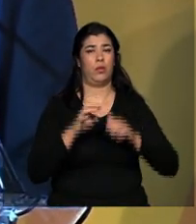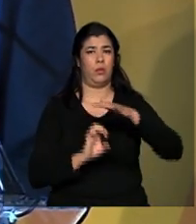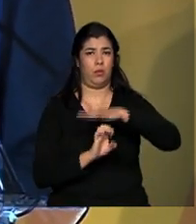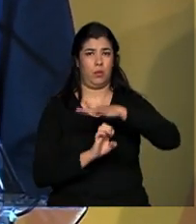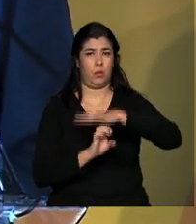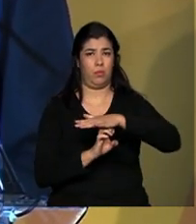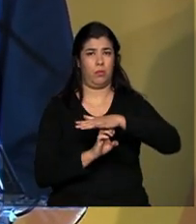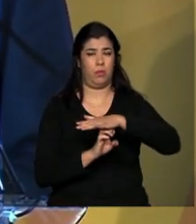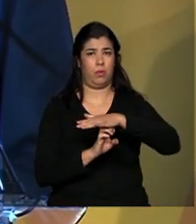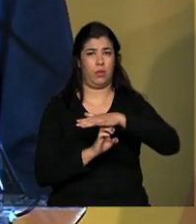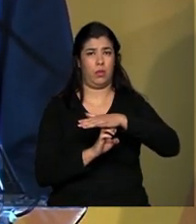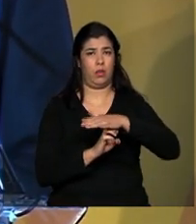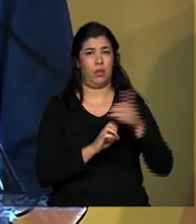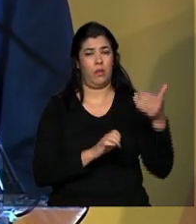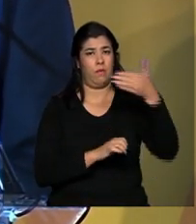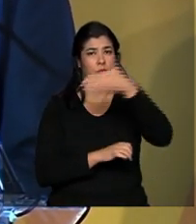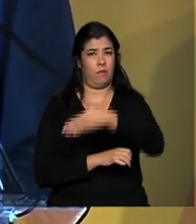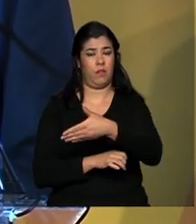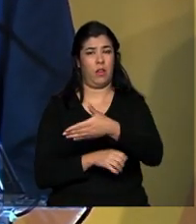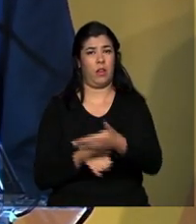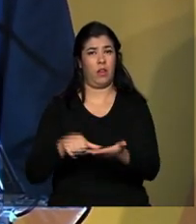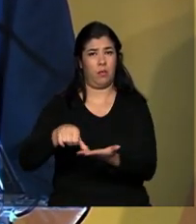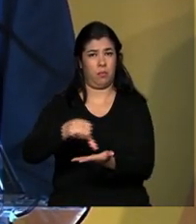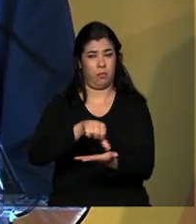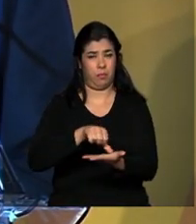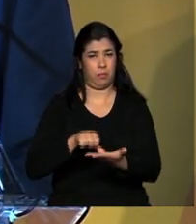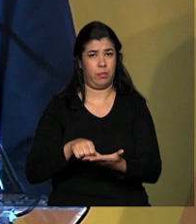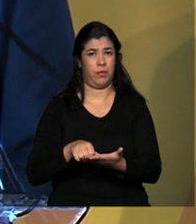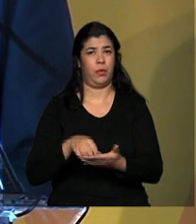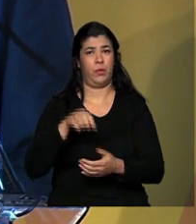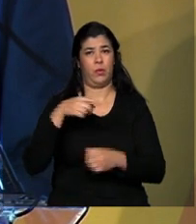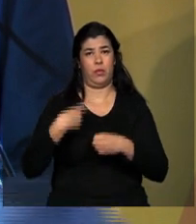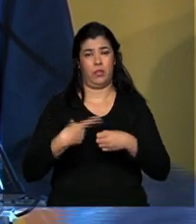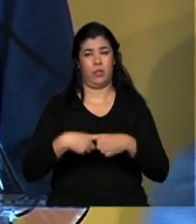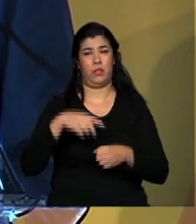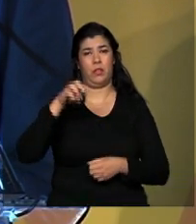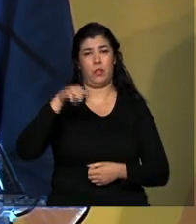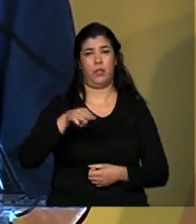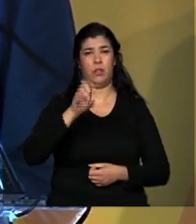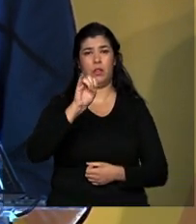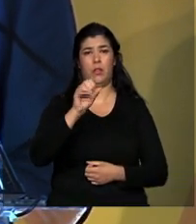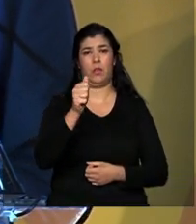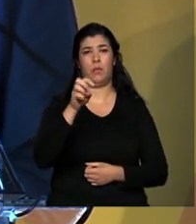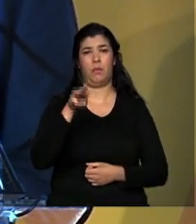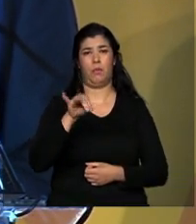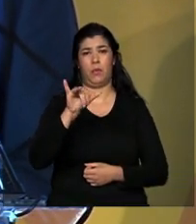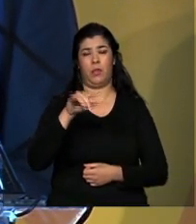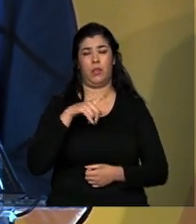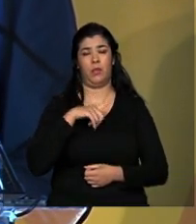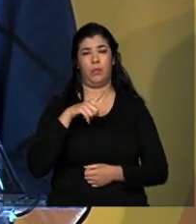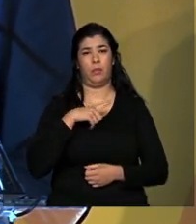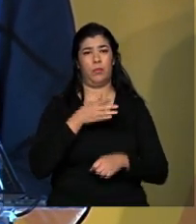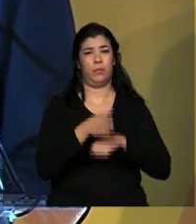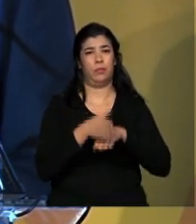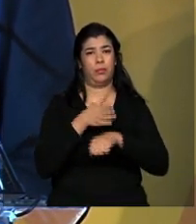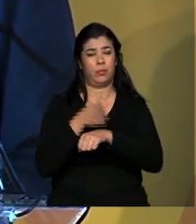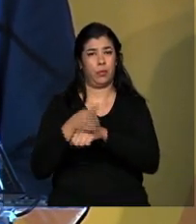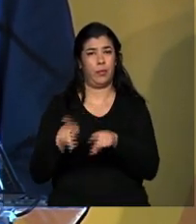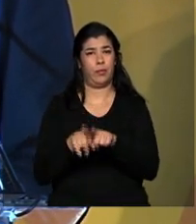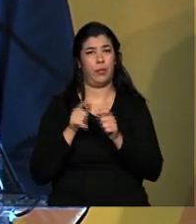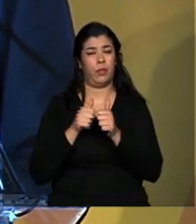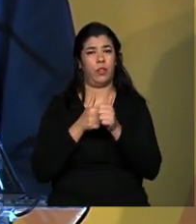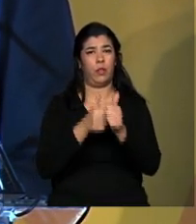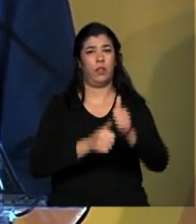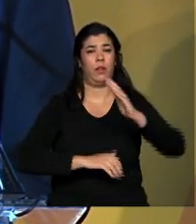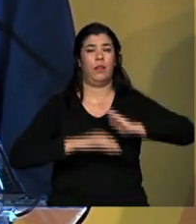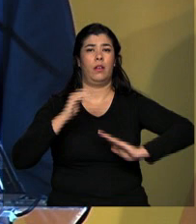fisicamente nos nossos escritórios em Miami. Nossas iniciativas de atração de investimentos nos Estados Unidos seguem uma